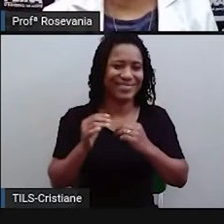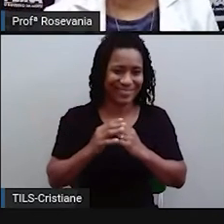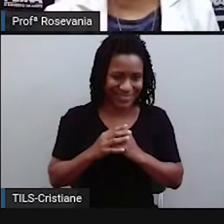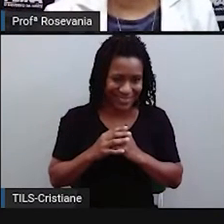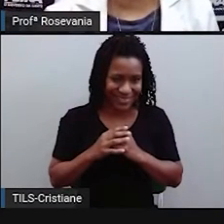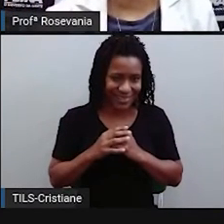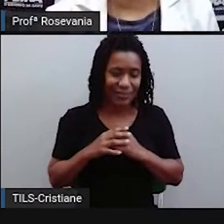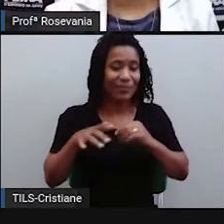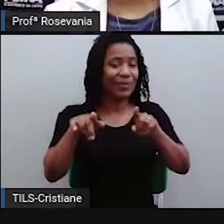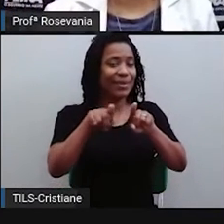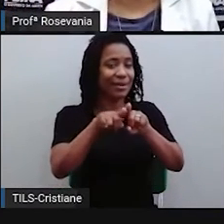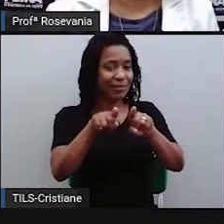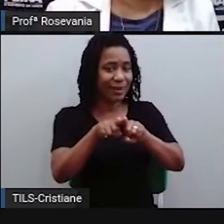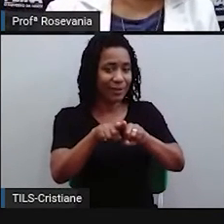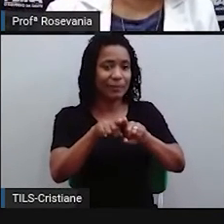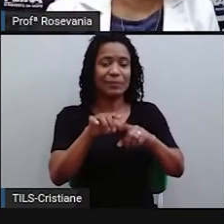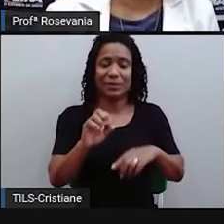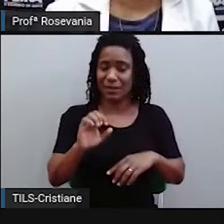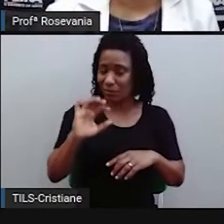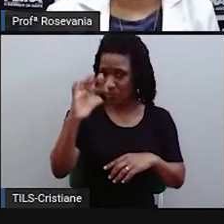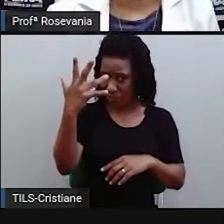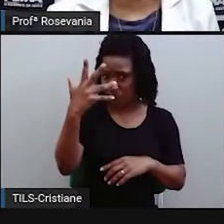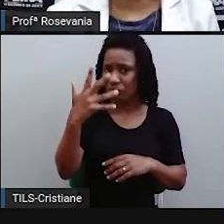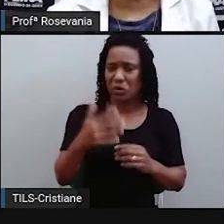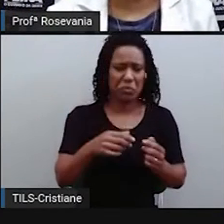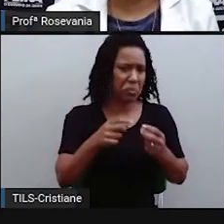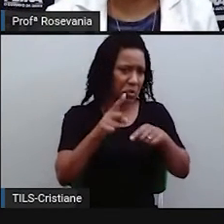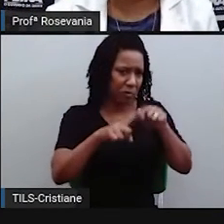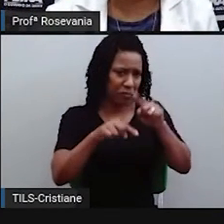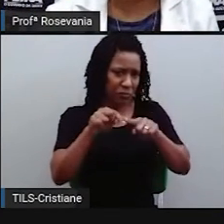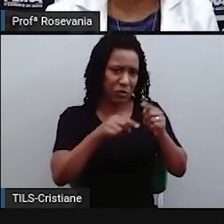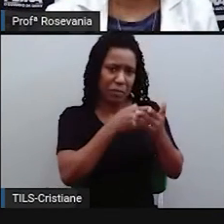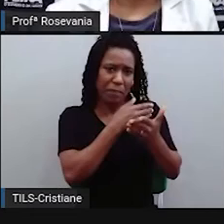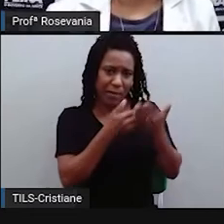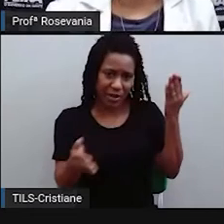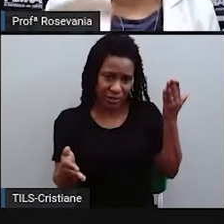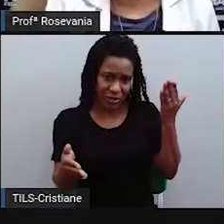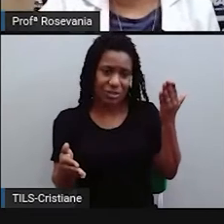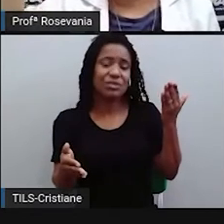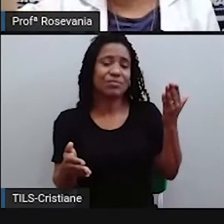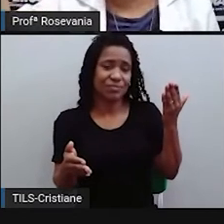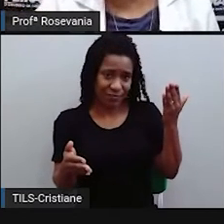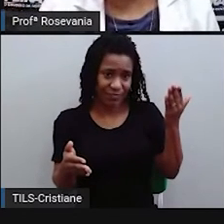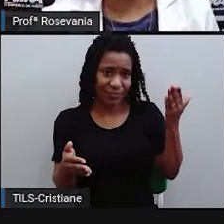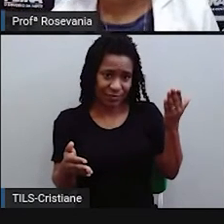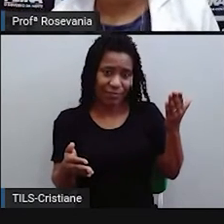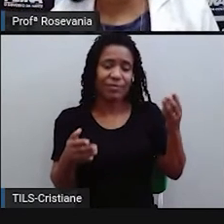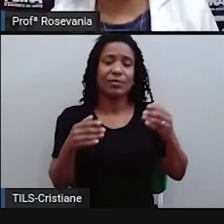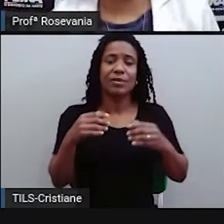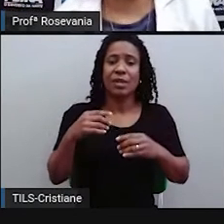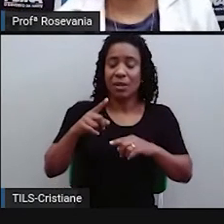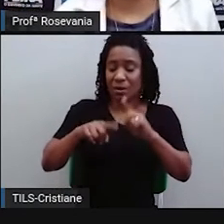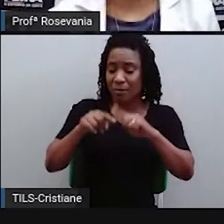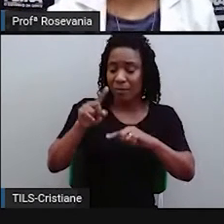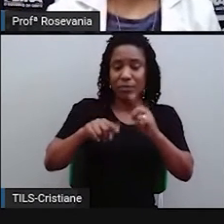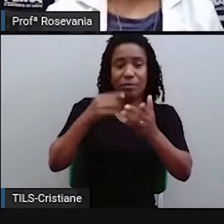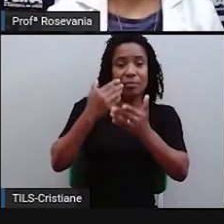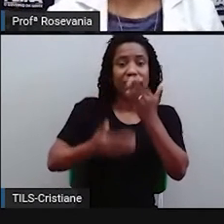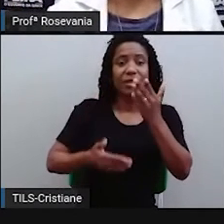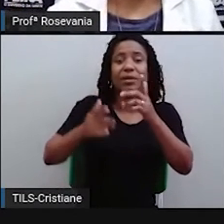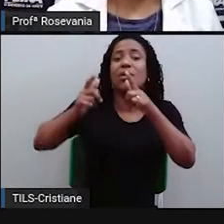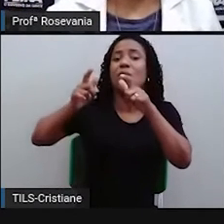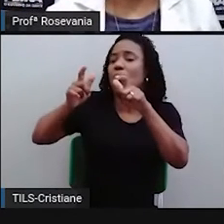localizar, a primeira coisa, você faz a pergunta, você viu tal coisa assim, assim? Aí alguém localiza, está em tal lugar, né?